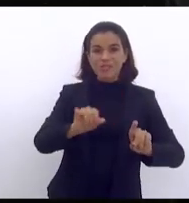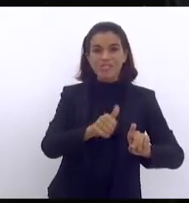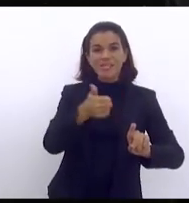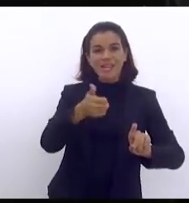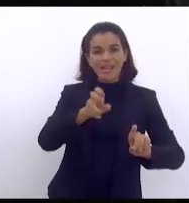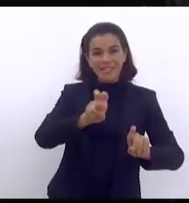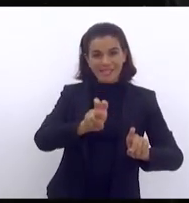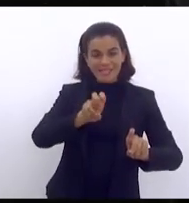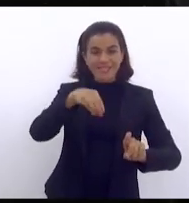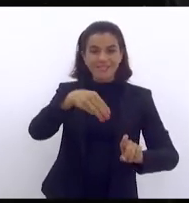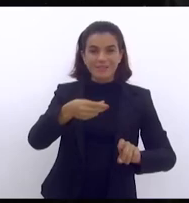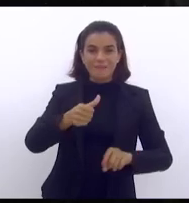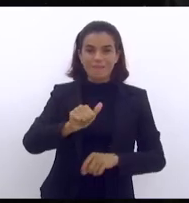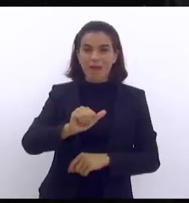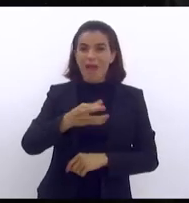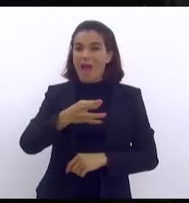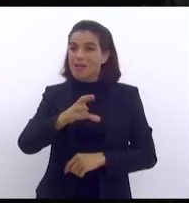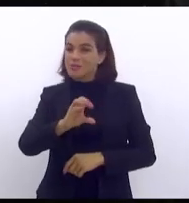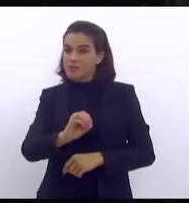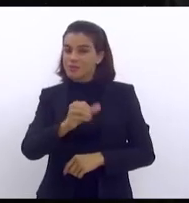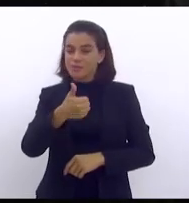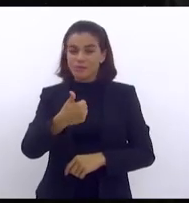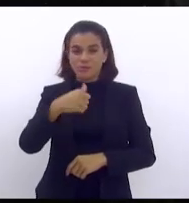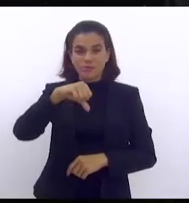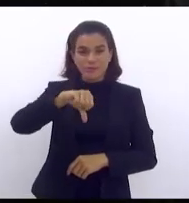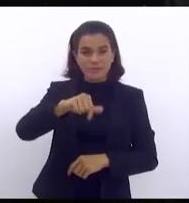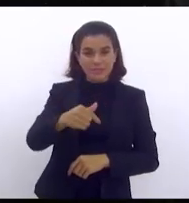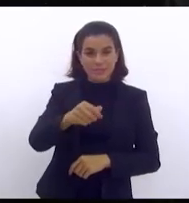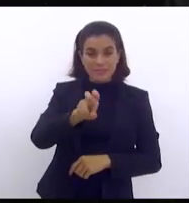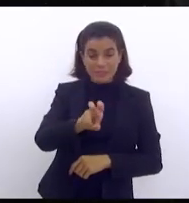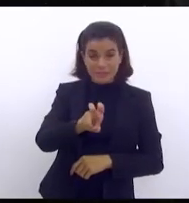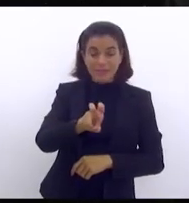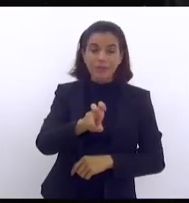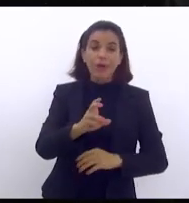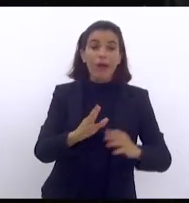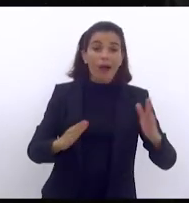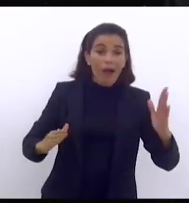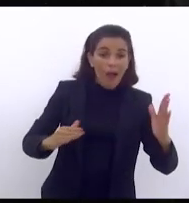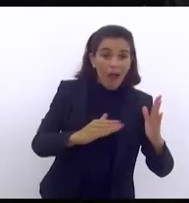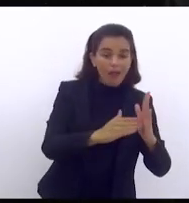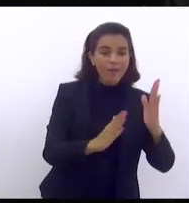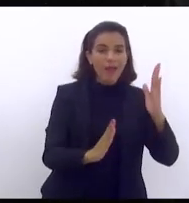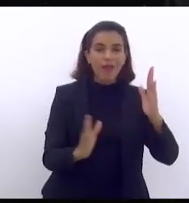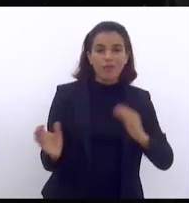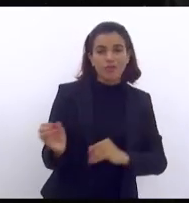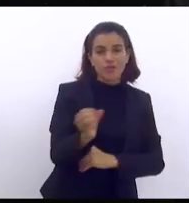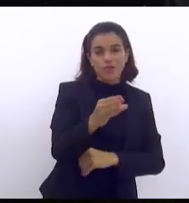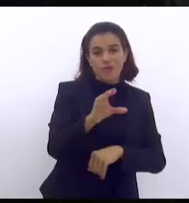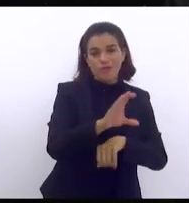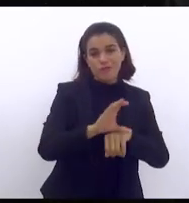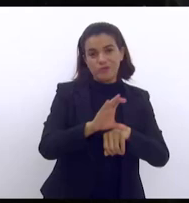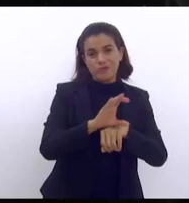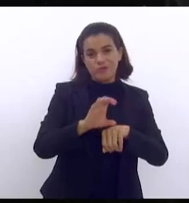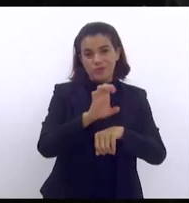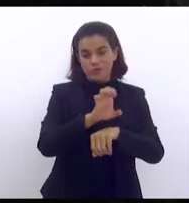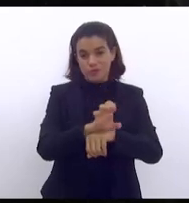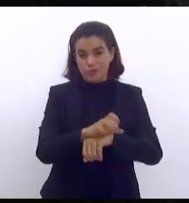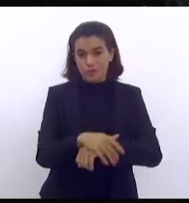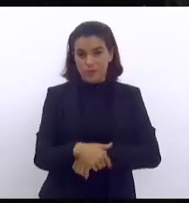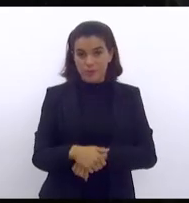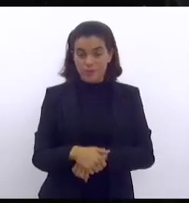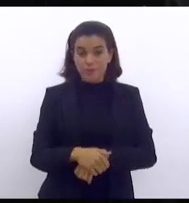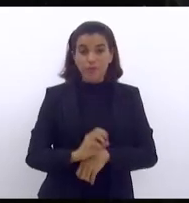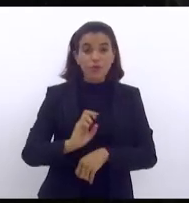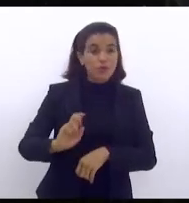legislasse por decreto lei até a promulgação da nova constituição do estado que se deu no